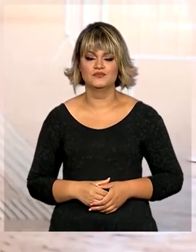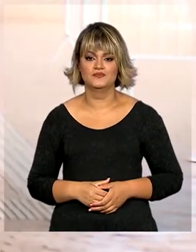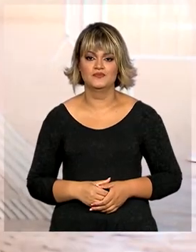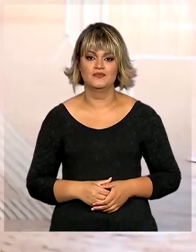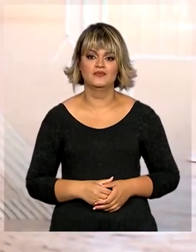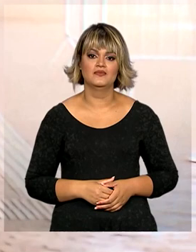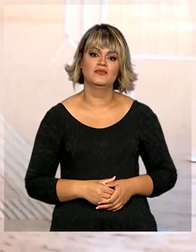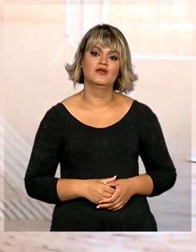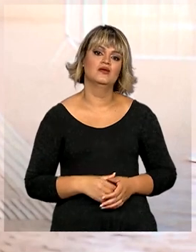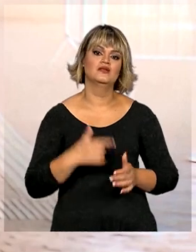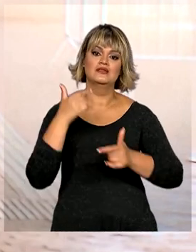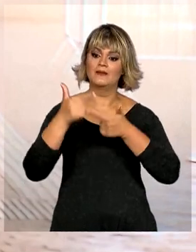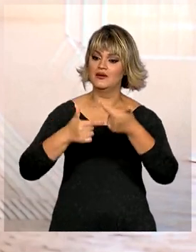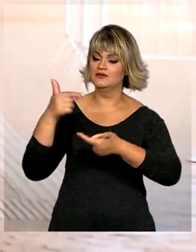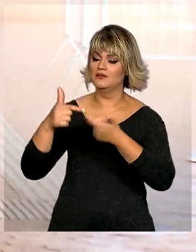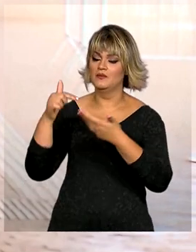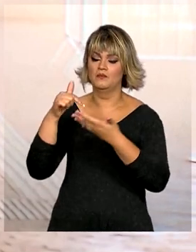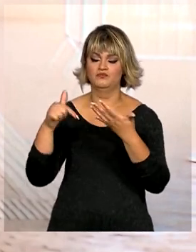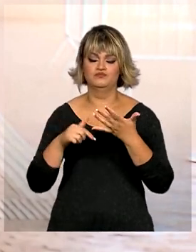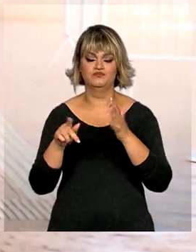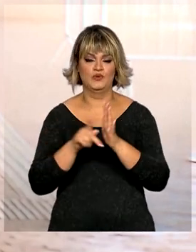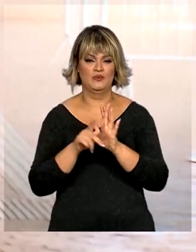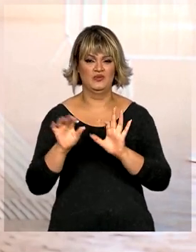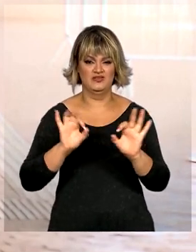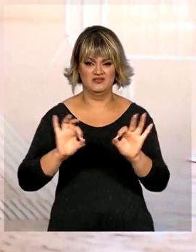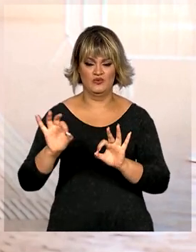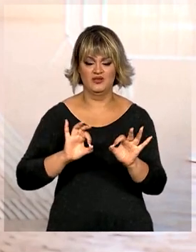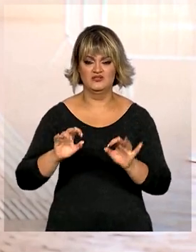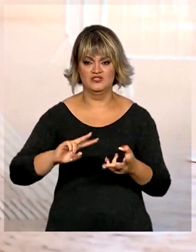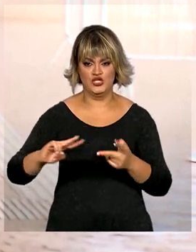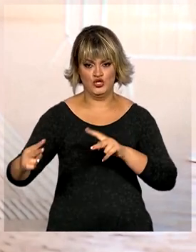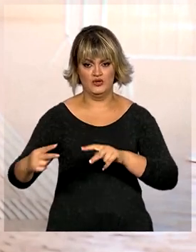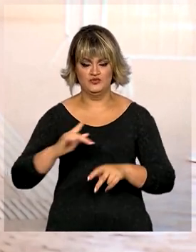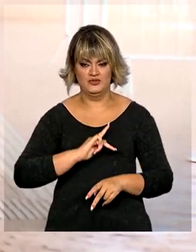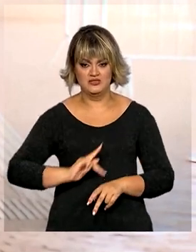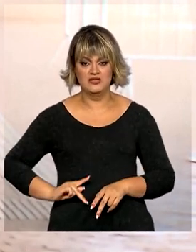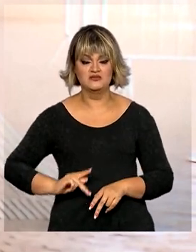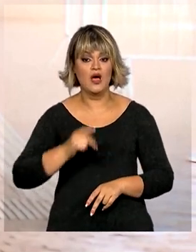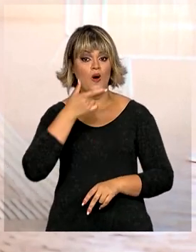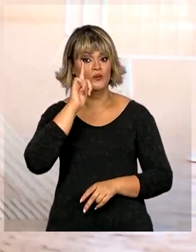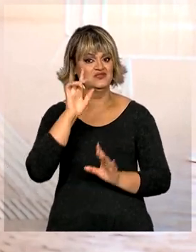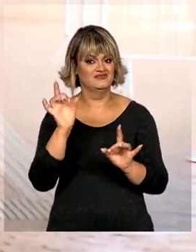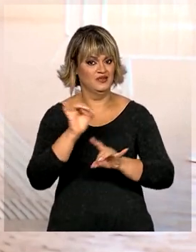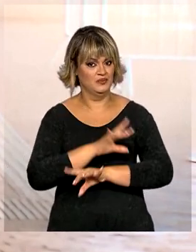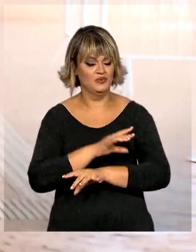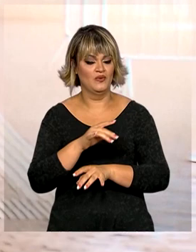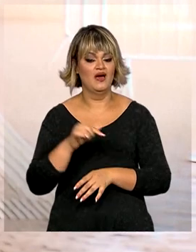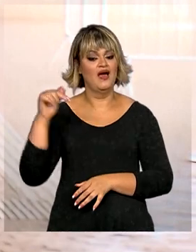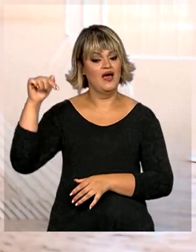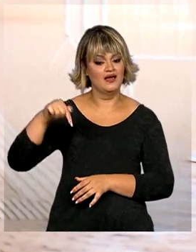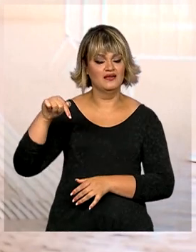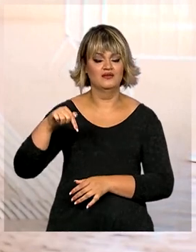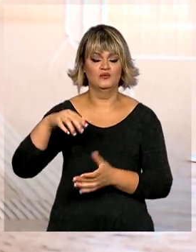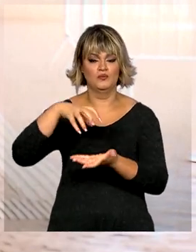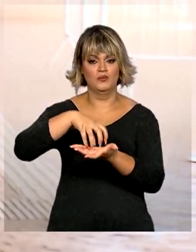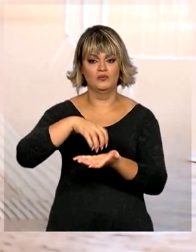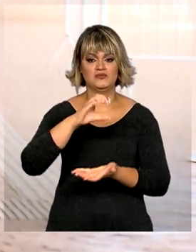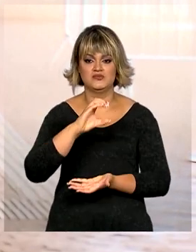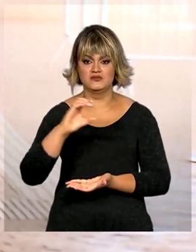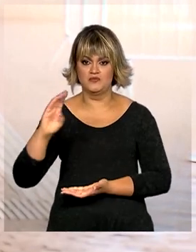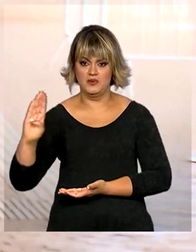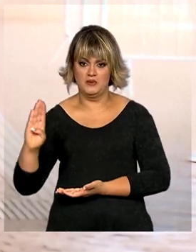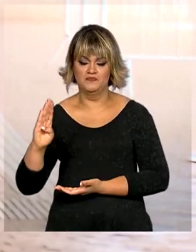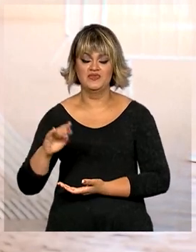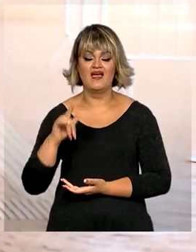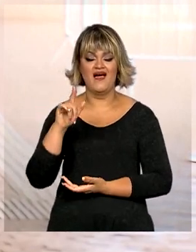Imara, os trabalhos do governo de transição foram encerrados ontem com uma cerimônia aqui no CCBB. Durante